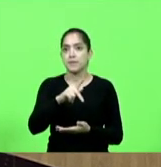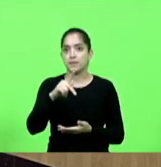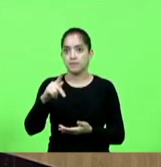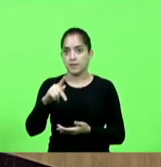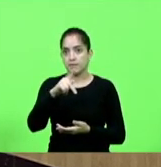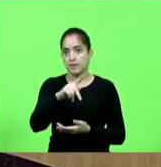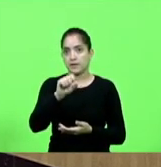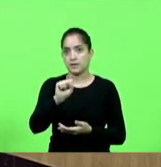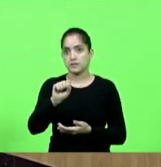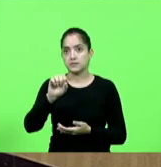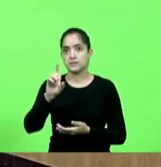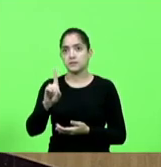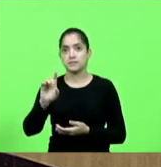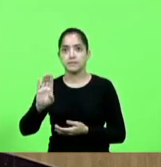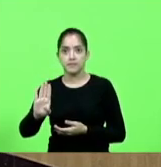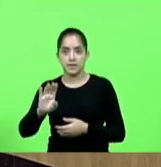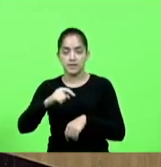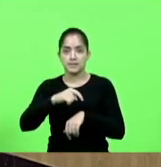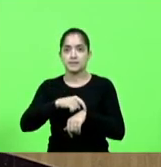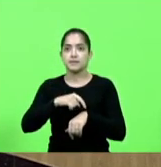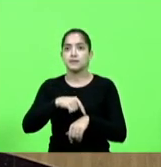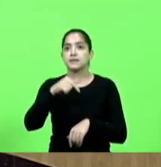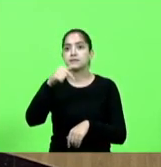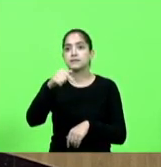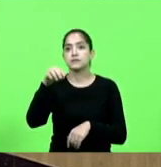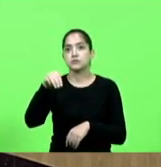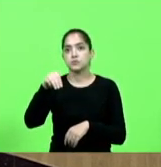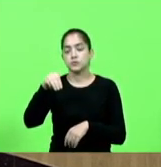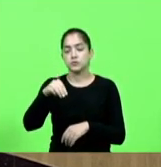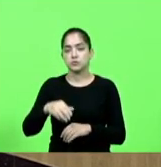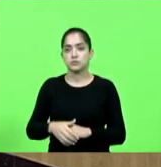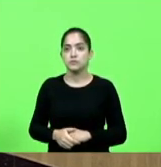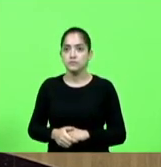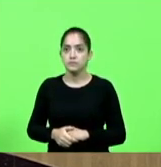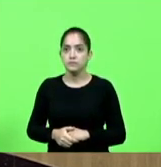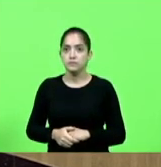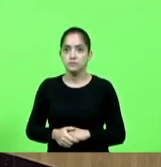PPSDB por 7 minutos e 30 segundos alguém fará o uso da palavra